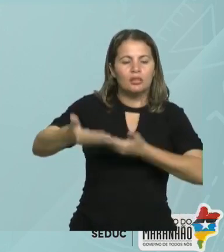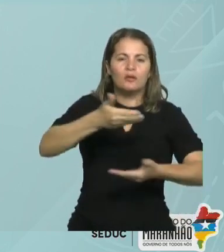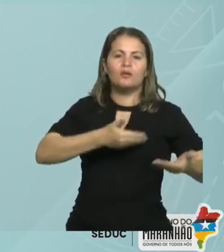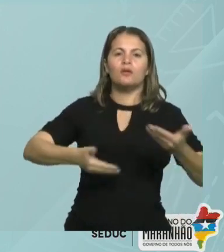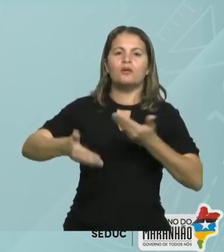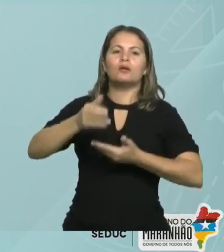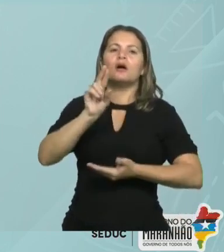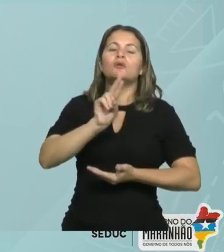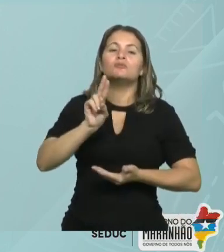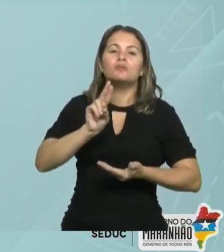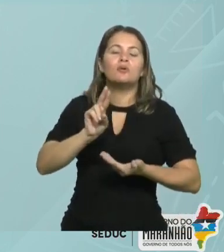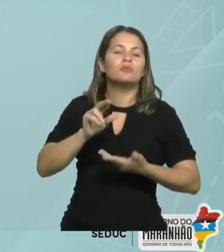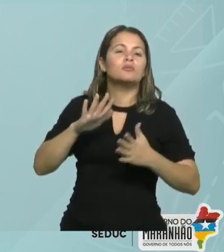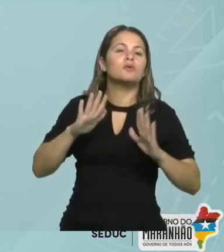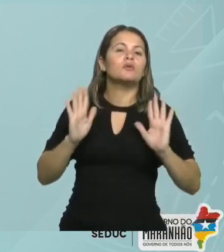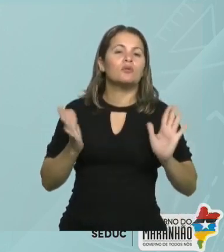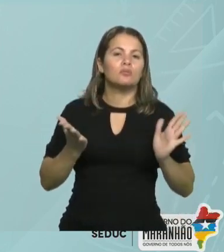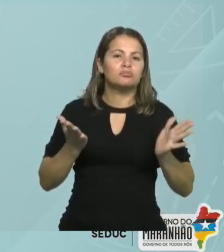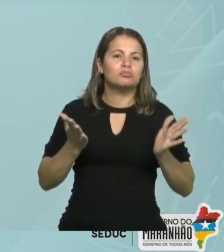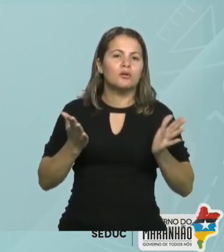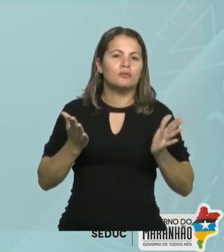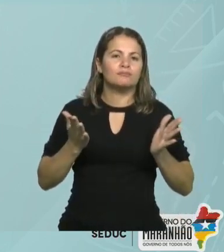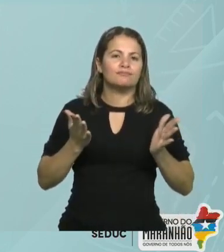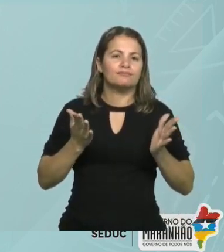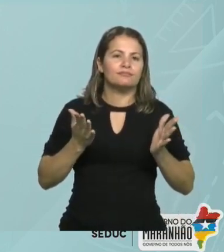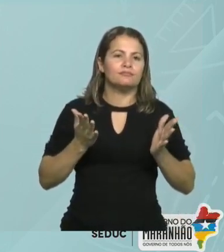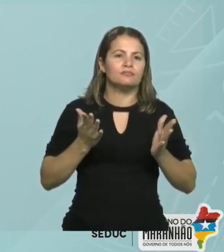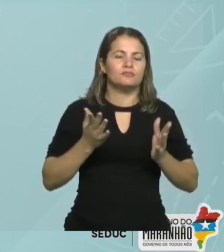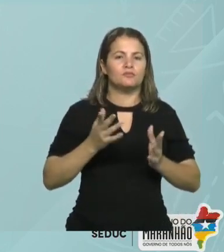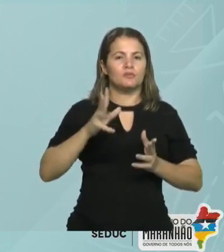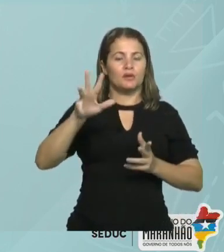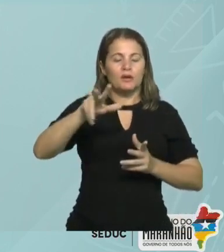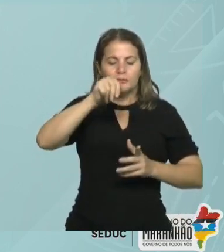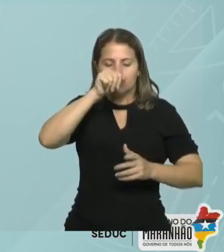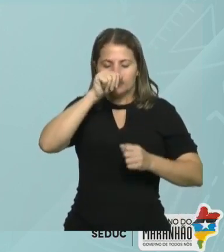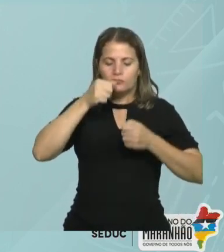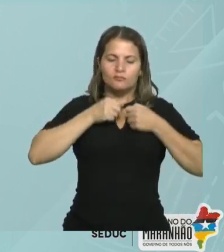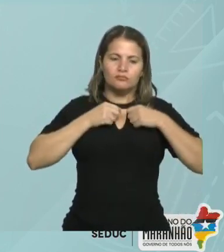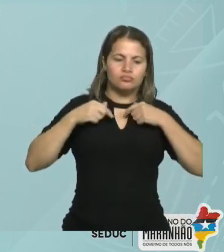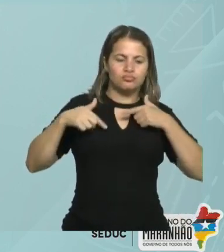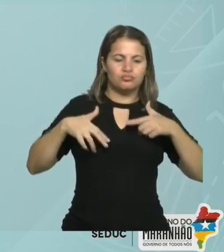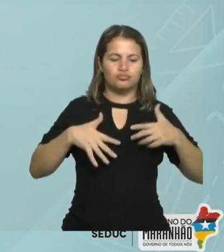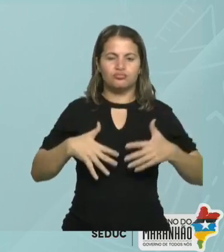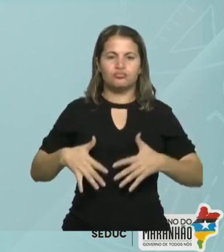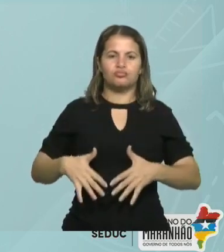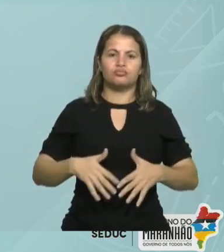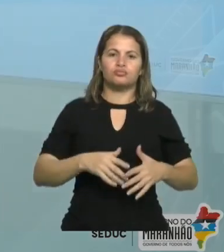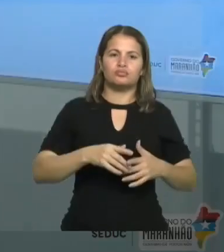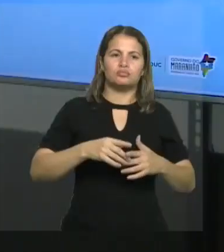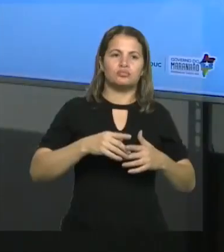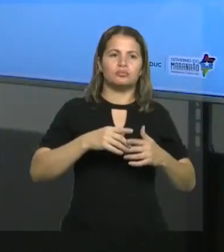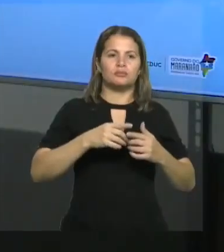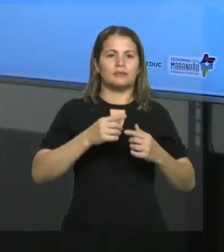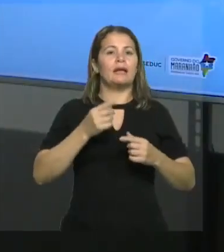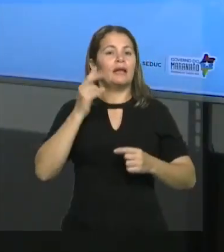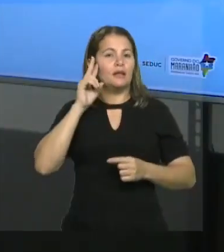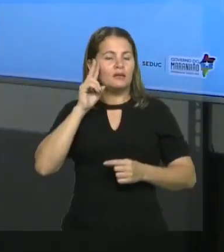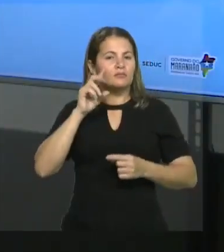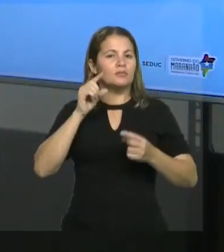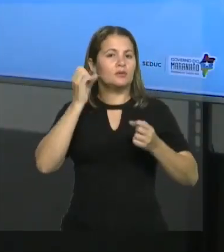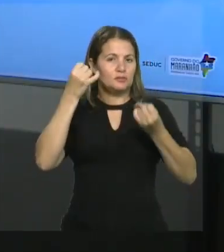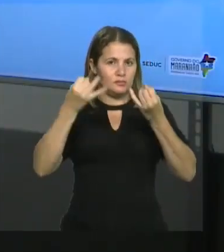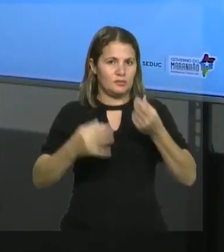bem, ele está falando da troca gasosa via respiratória superior, que segue até os alvéolos, com os capilares. Eu disse que existiam dois,